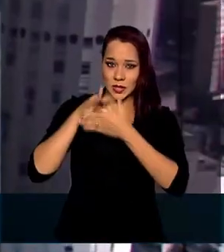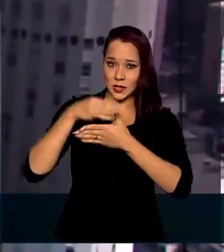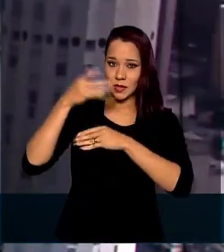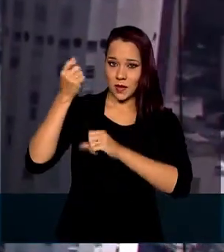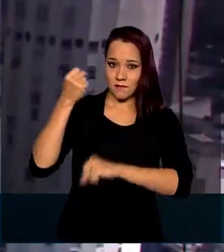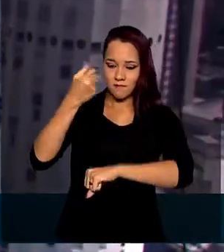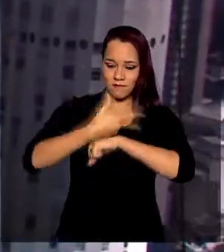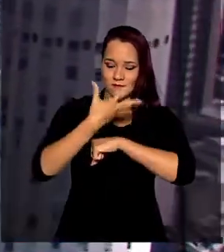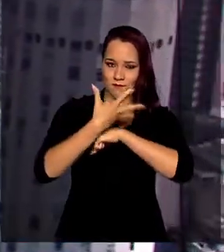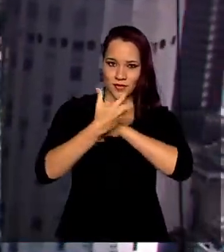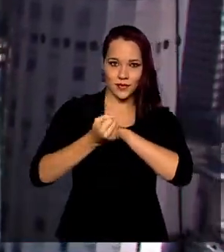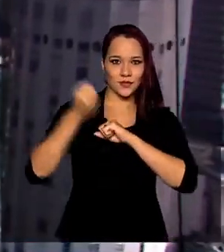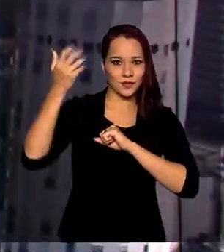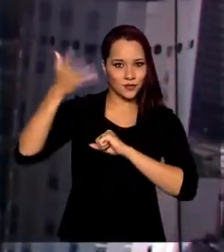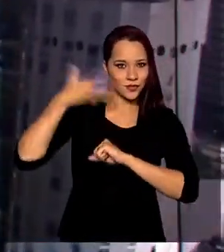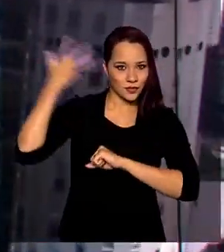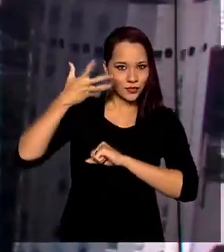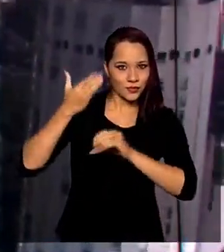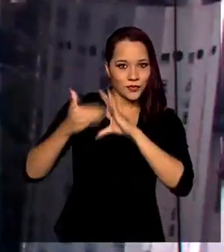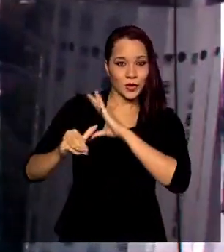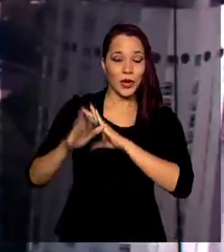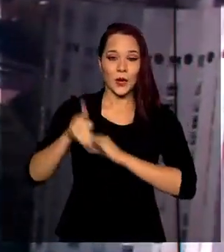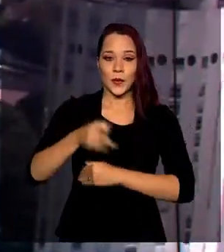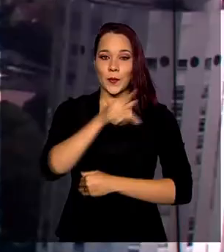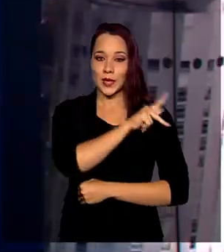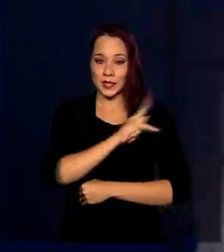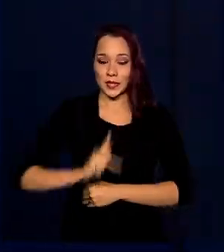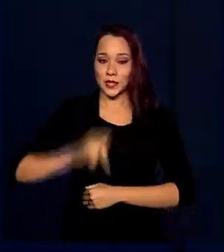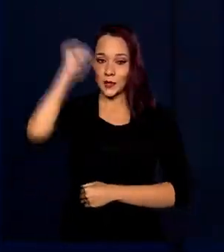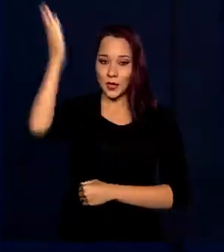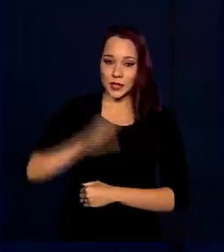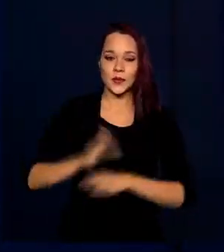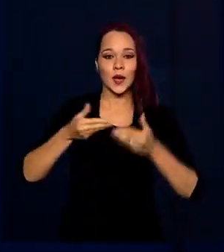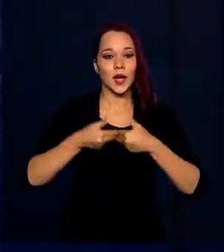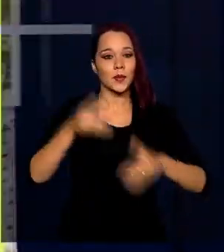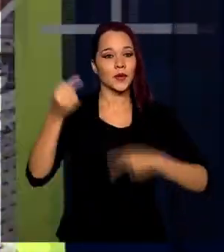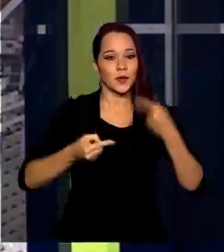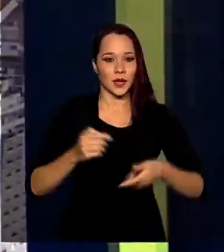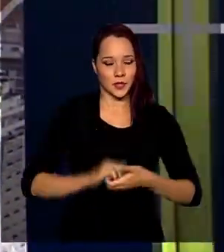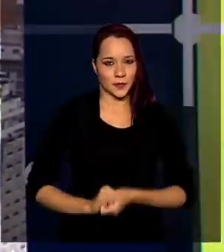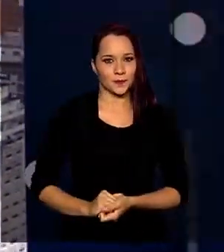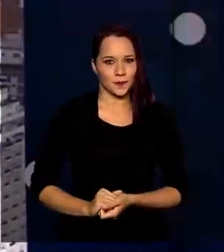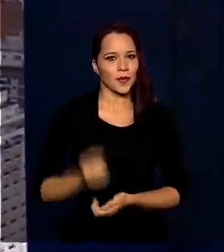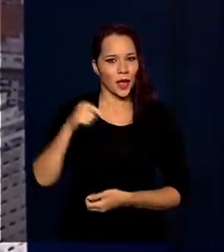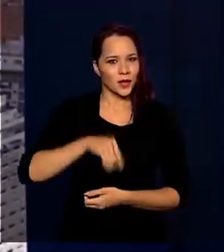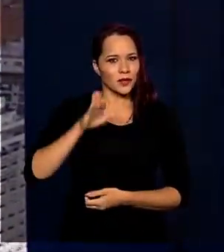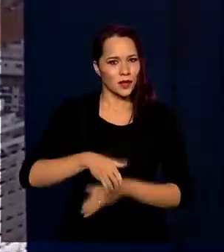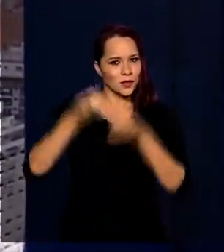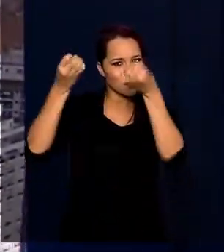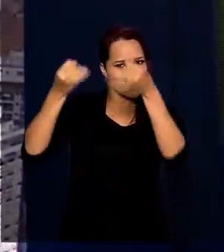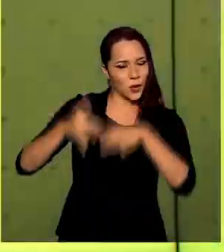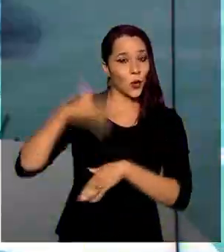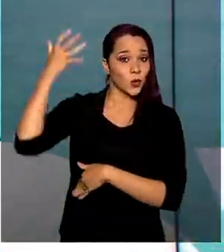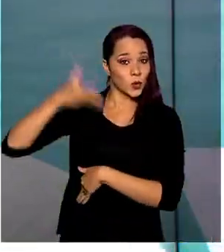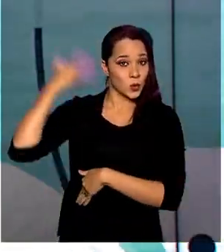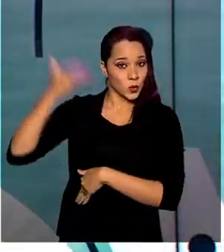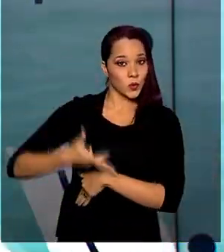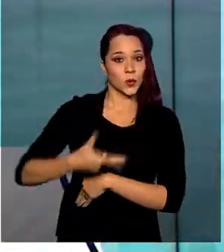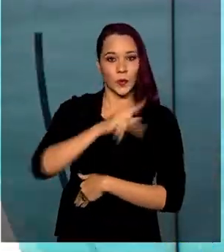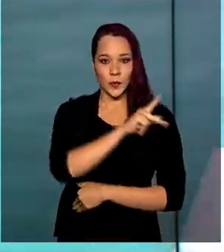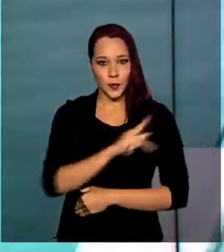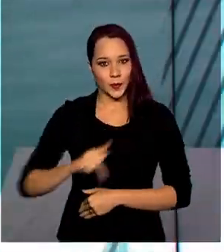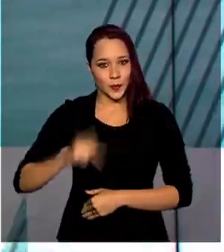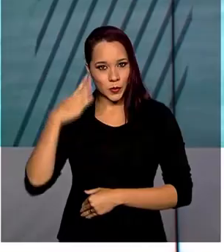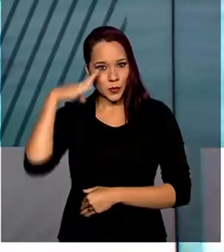O presidente brasileiro, como tradição, abriu os debates. Aqui no governo agora, já destacamos o discurso em que Jair Bolsonaro